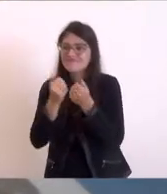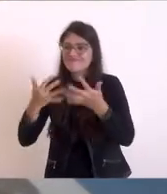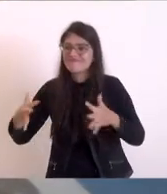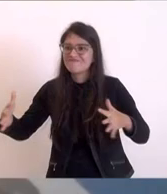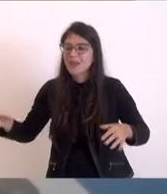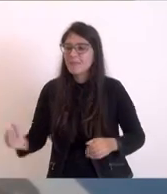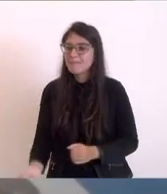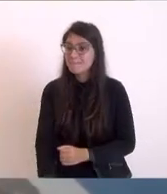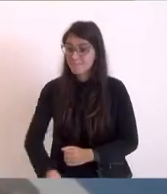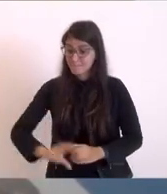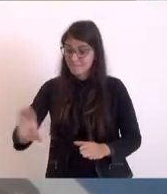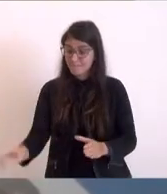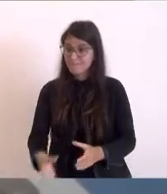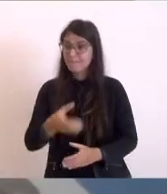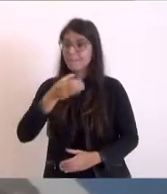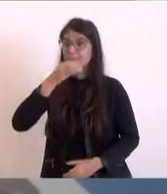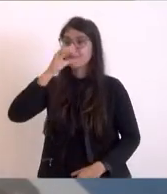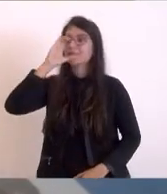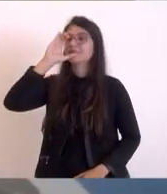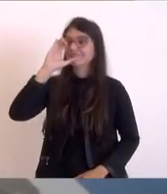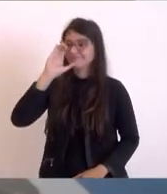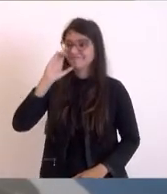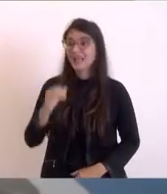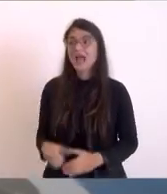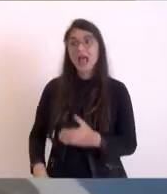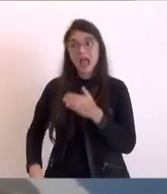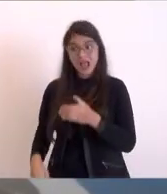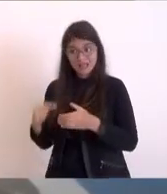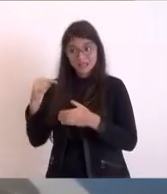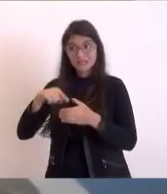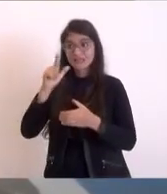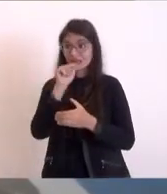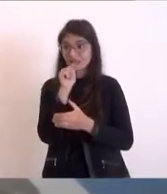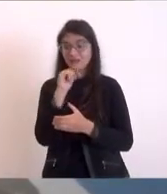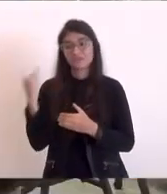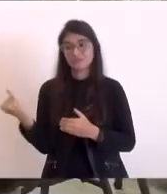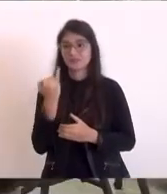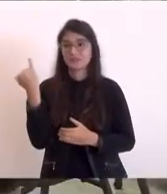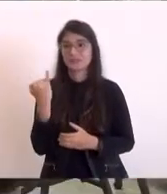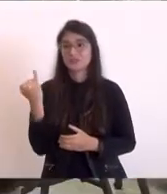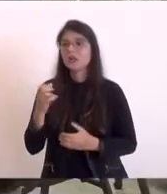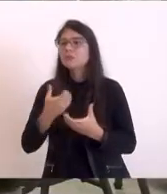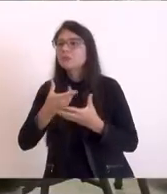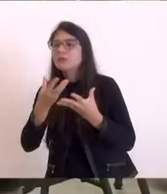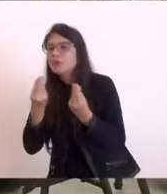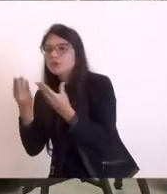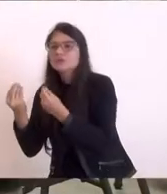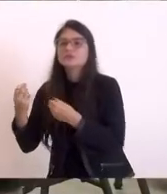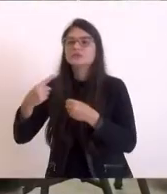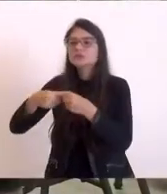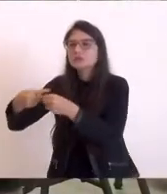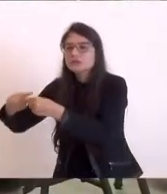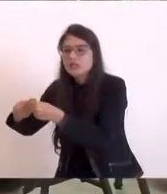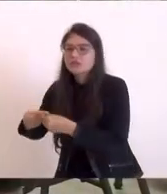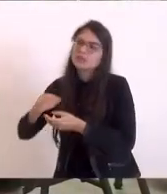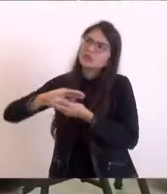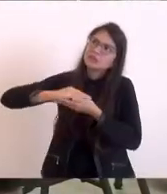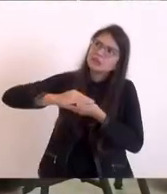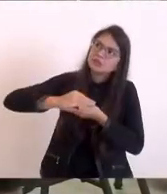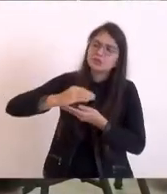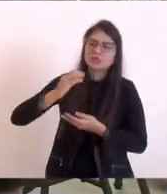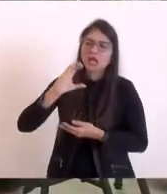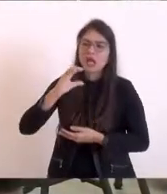oito municípios daqui alguns talvez Rio das Ostras e Casimiro não nós